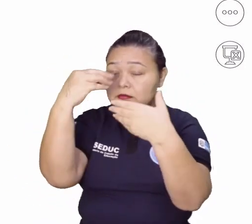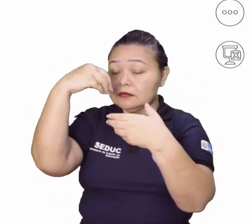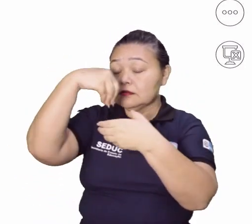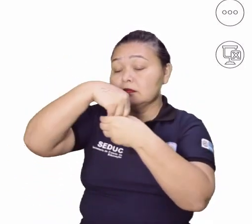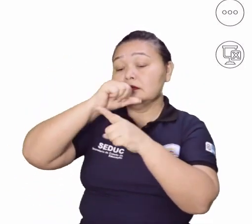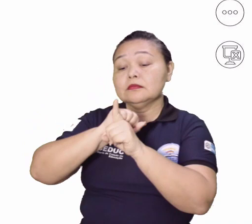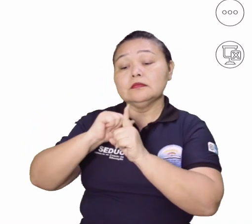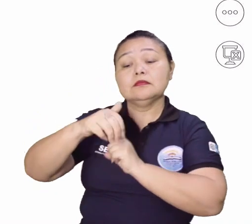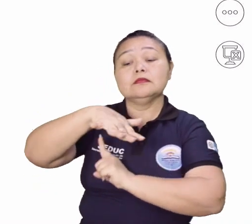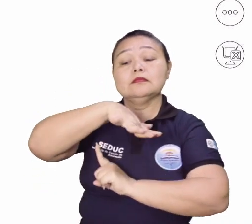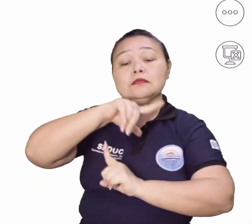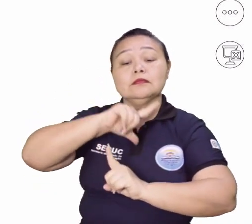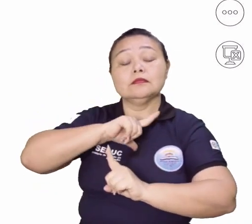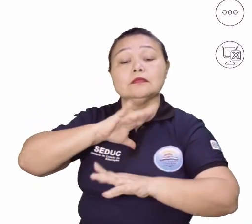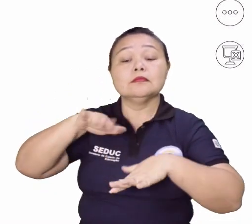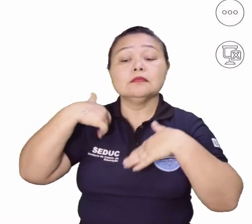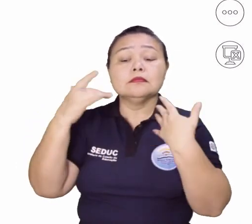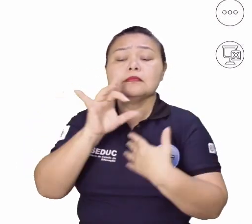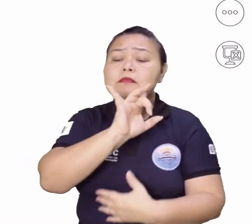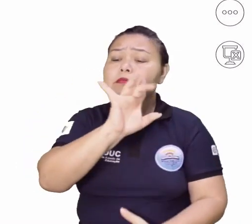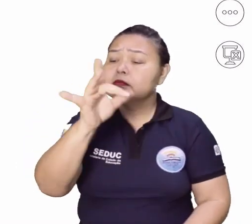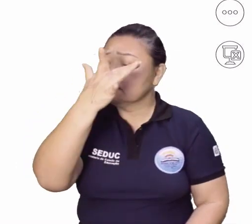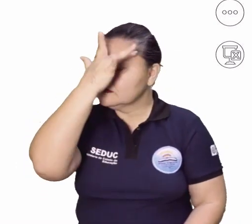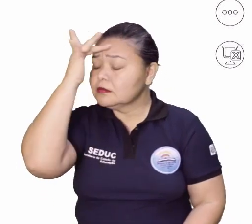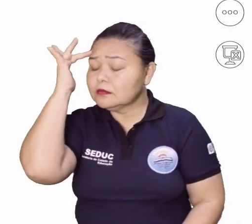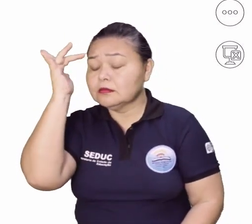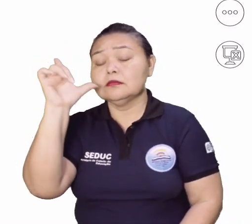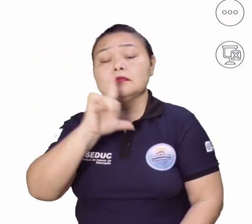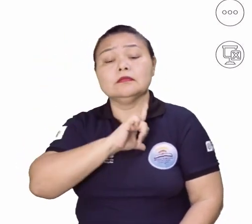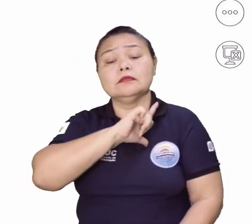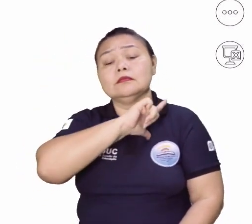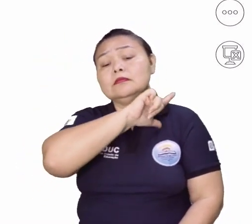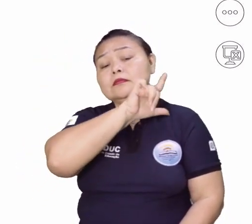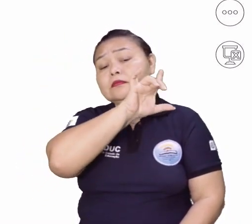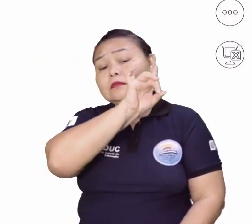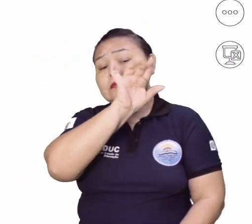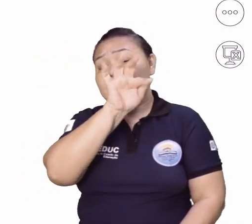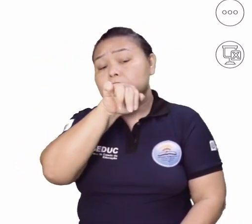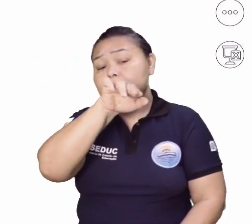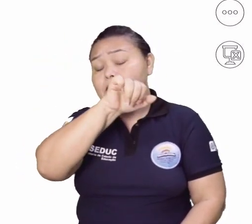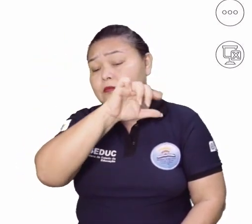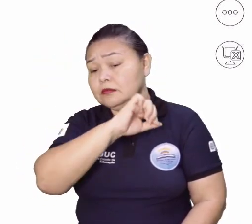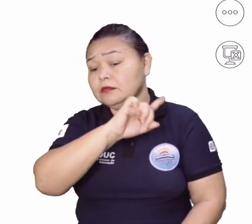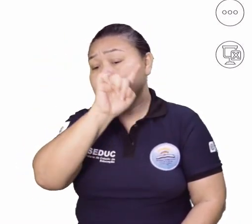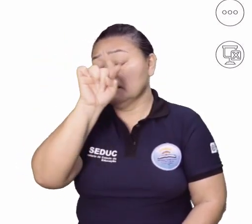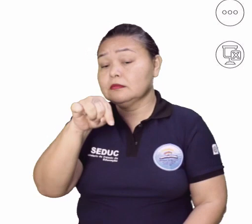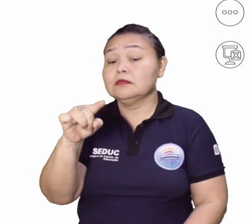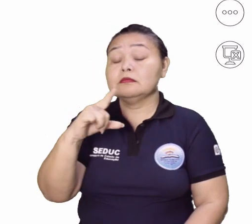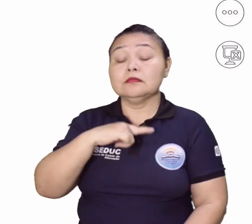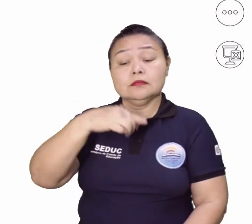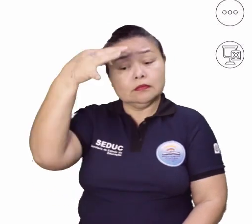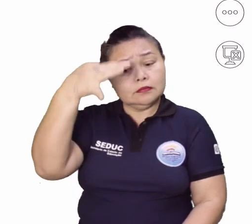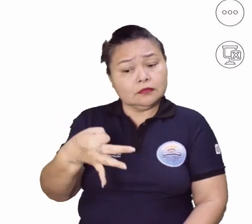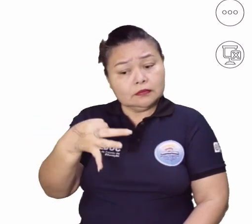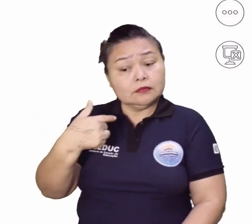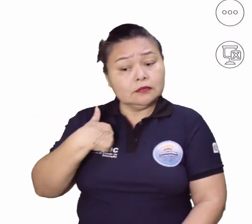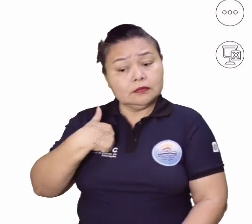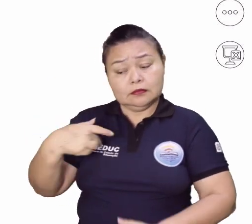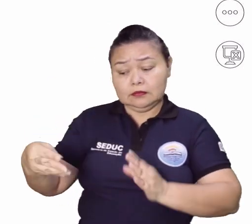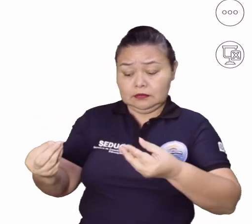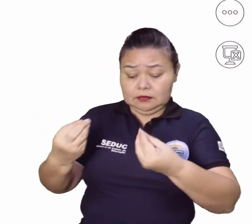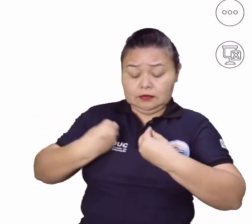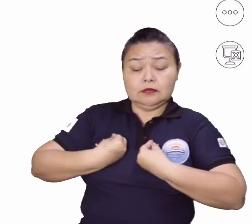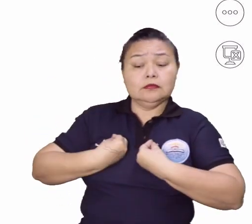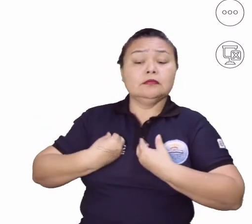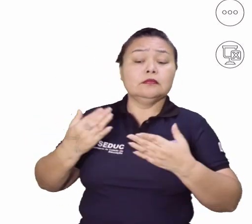sociedade, né? Quando cada pessoa tem a sua função, cada pessoa exerce de uma maneira efetiva aquilo que lhe é